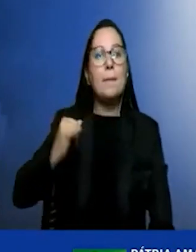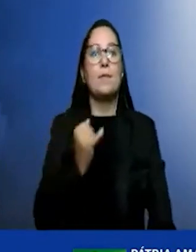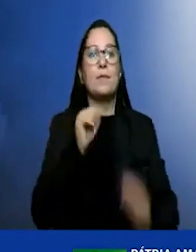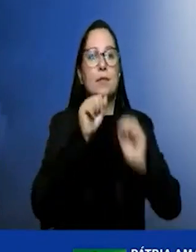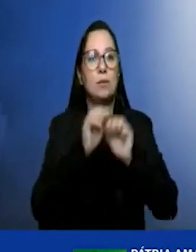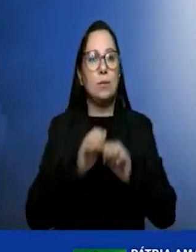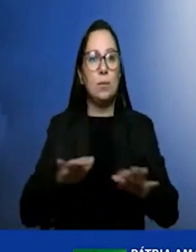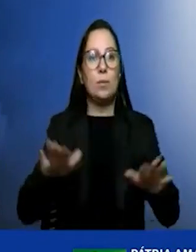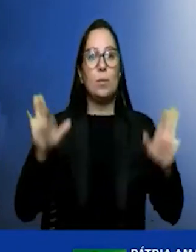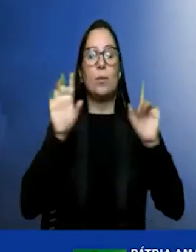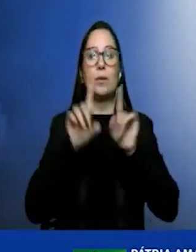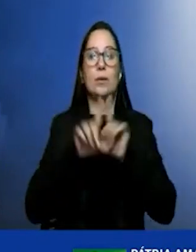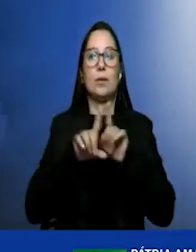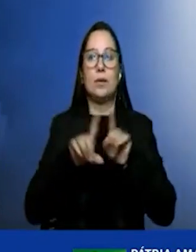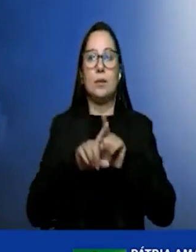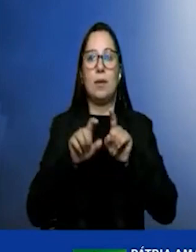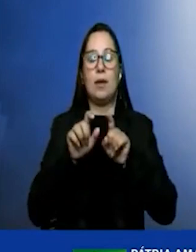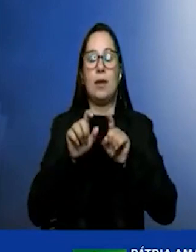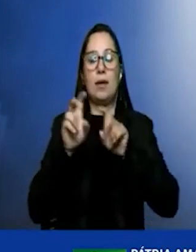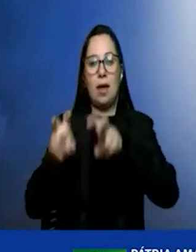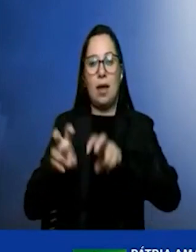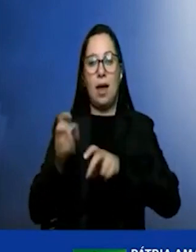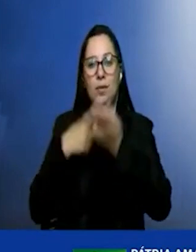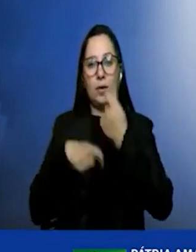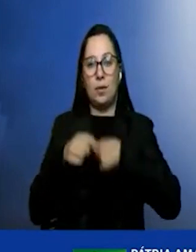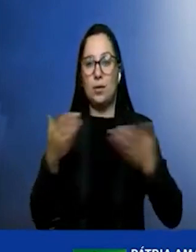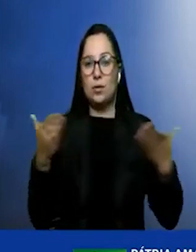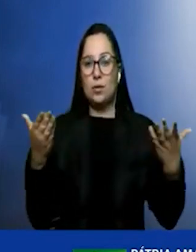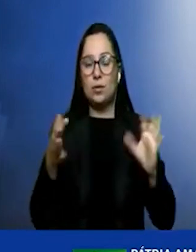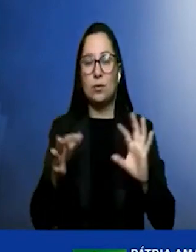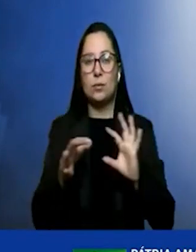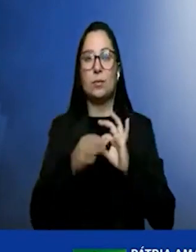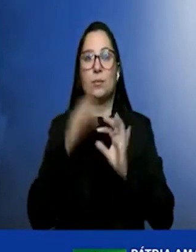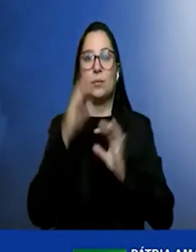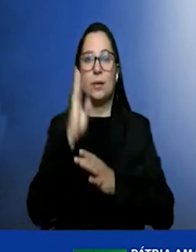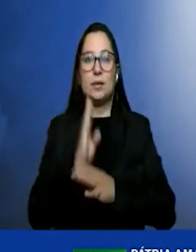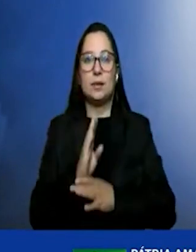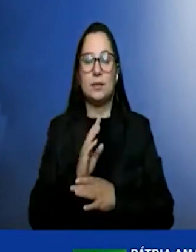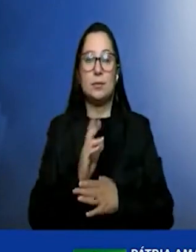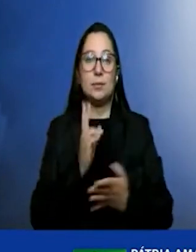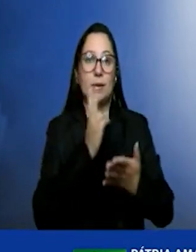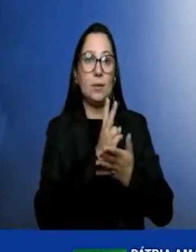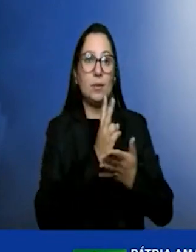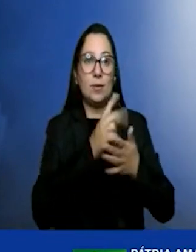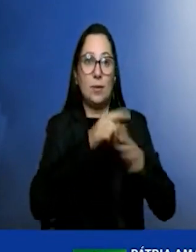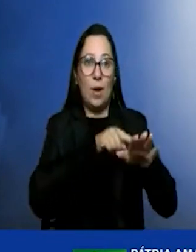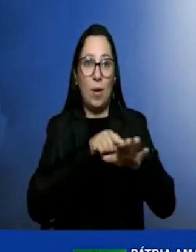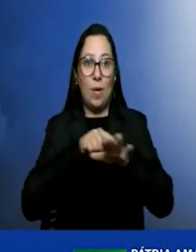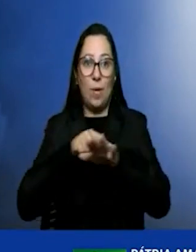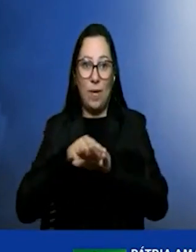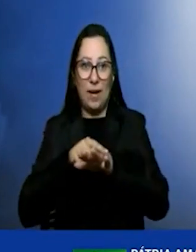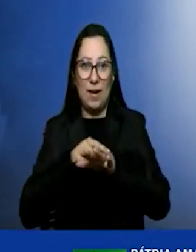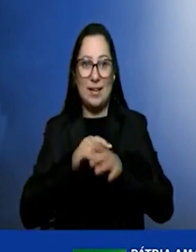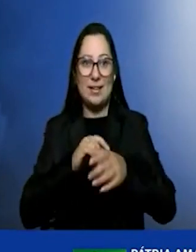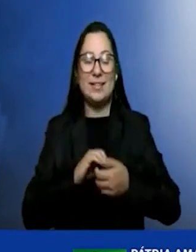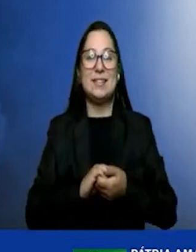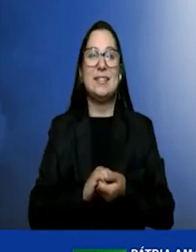toda a lógica do agronegócio que hoje tem no Brasil. Para continuar dentro desse horário, que já que eu fui elogiada, eu vou ficar dentro.